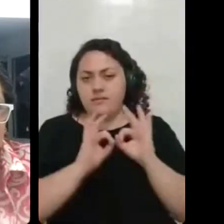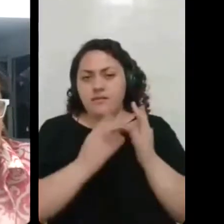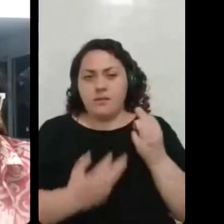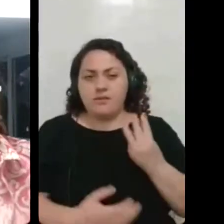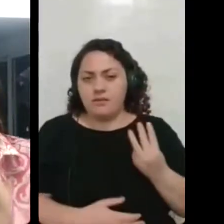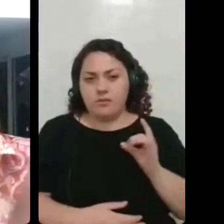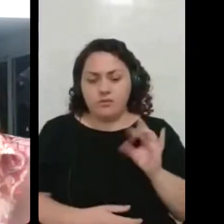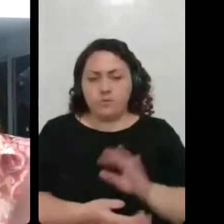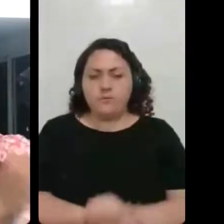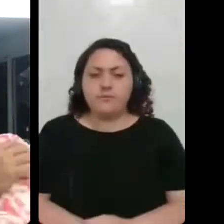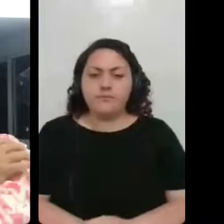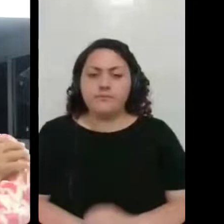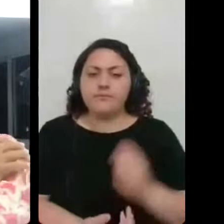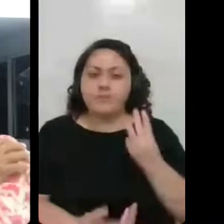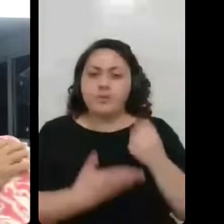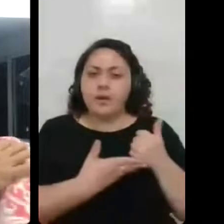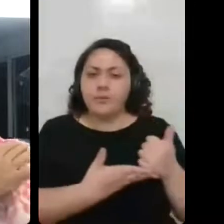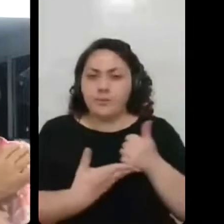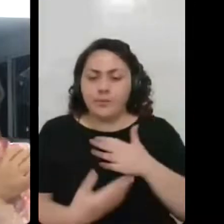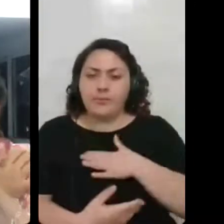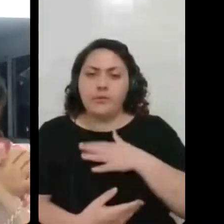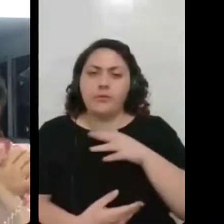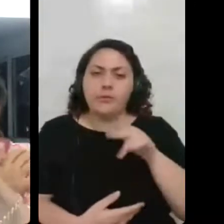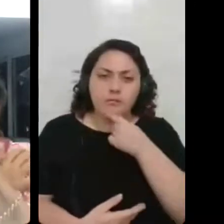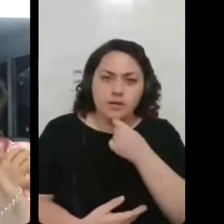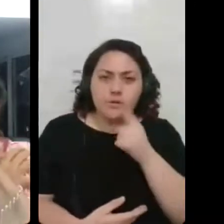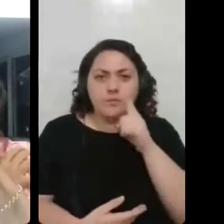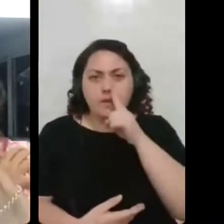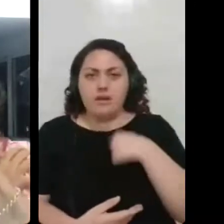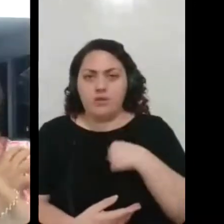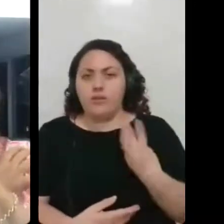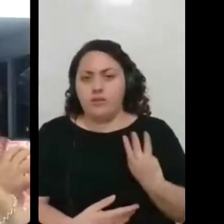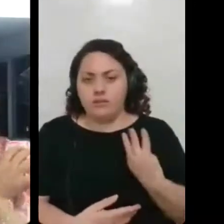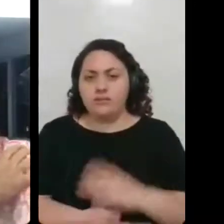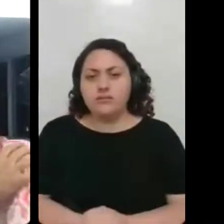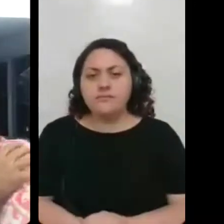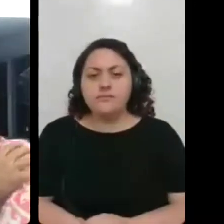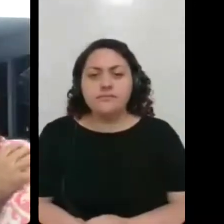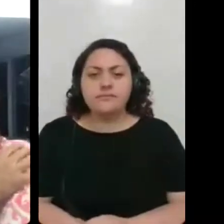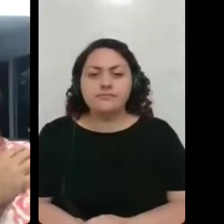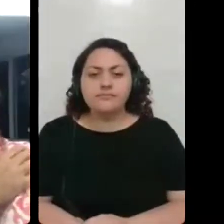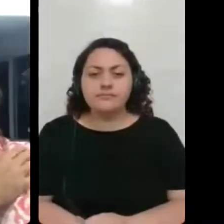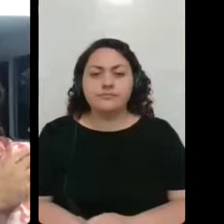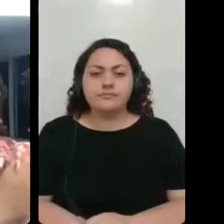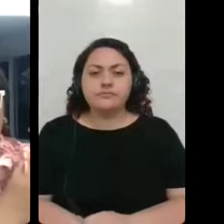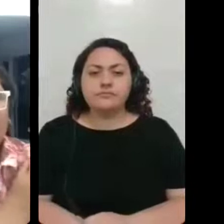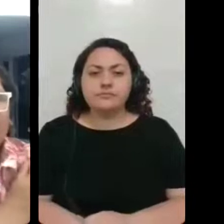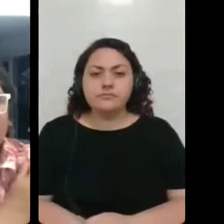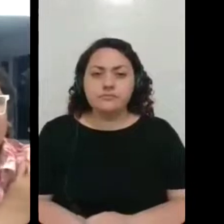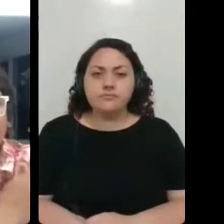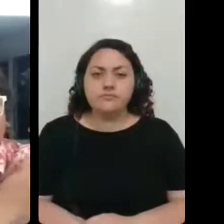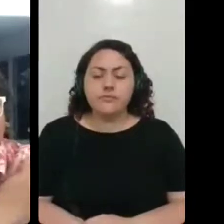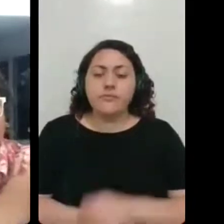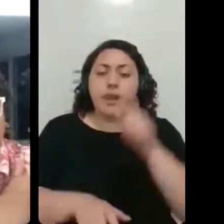nosso porto seguro, meu irmão, minha mãe e eu. E quando as pessoas começaram a saber que a minha mãe tava